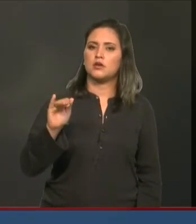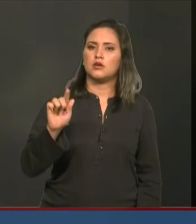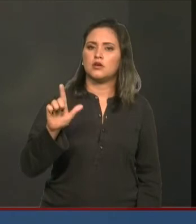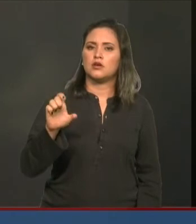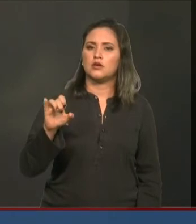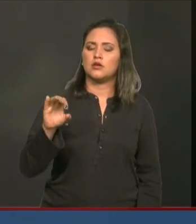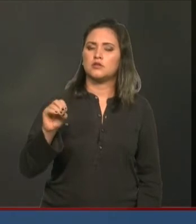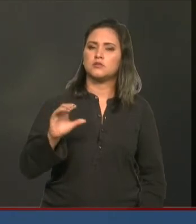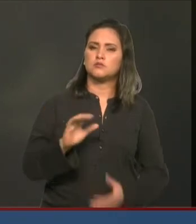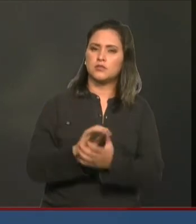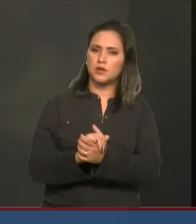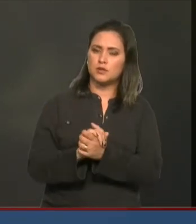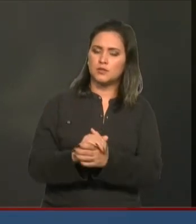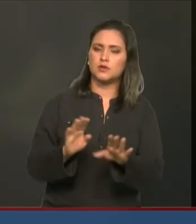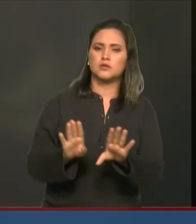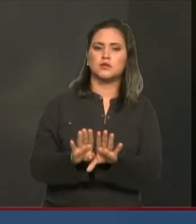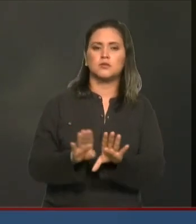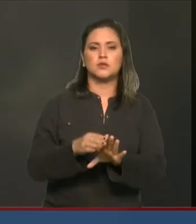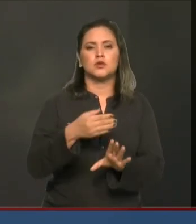deputado Iglesias e também ao governo do Estado e eu voto assim.